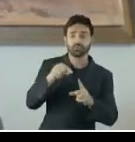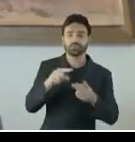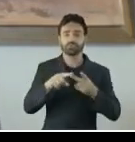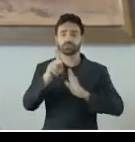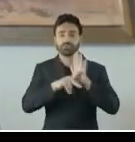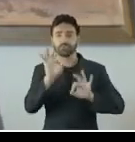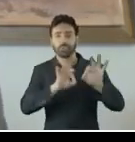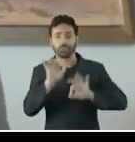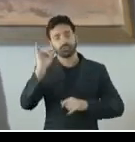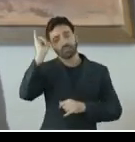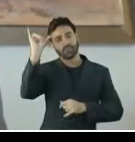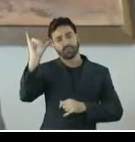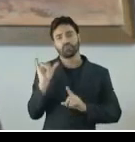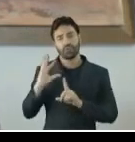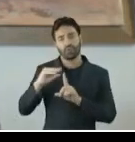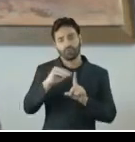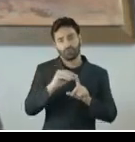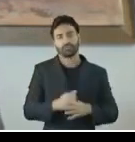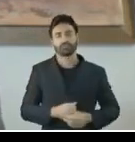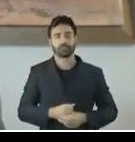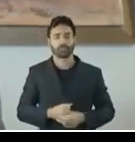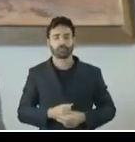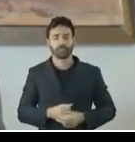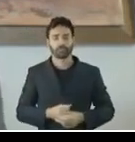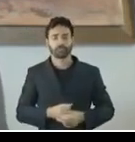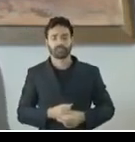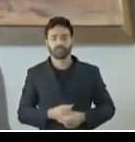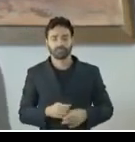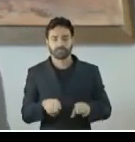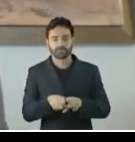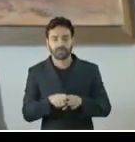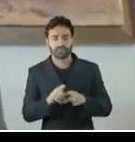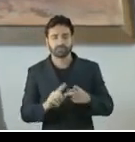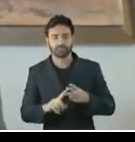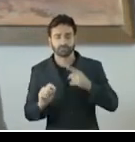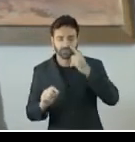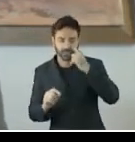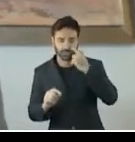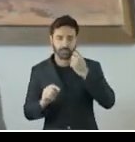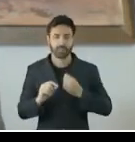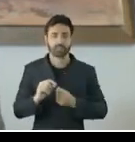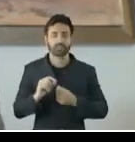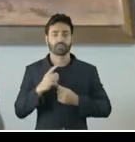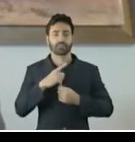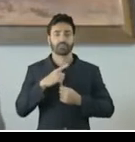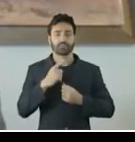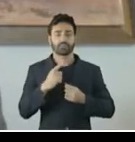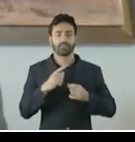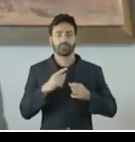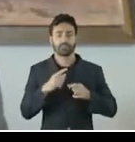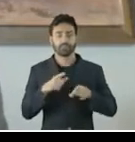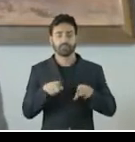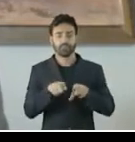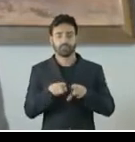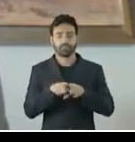esforços de prevenção ao assédio sexual. Pode-se perceber que tais entes auditados foram selecionados com base em